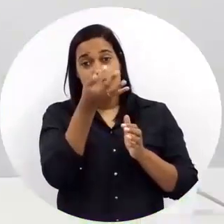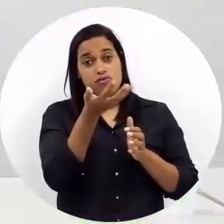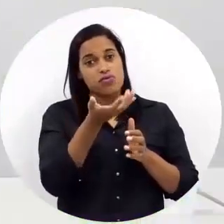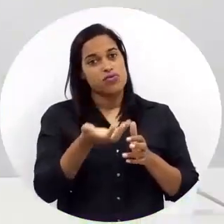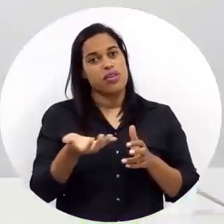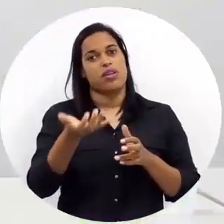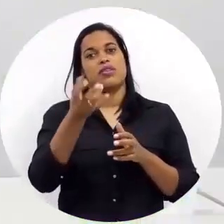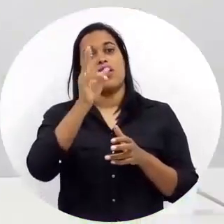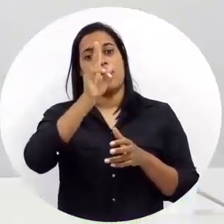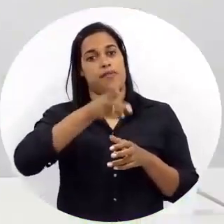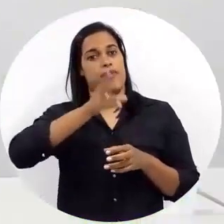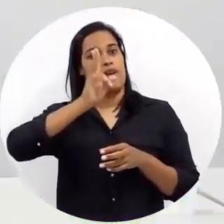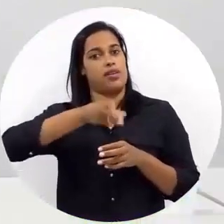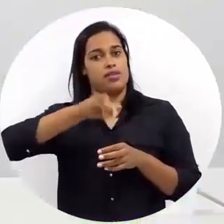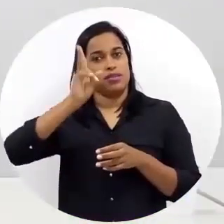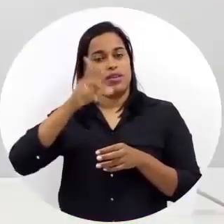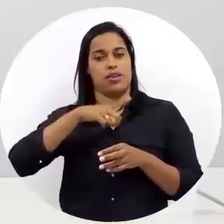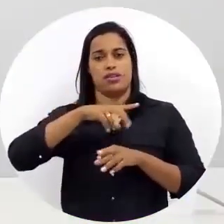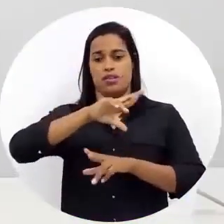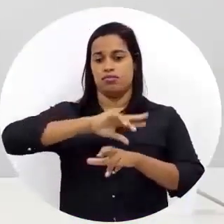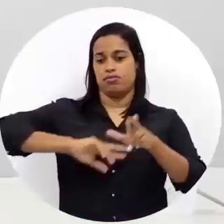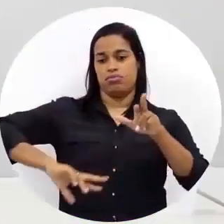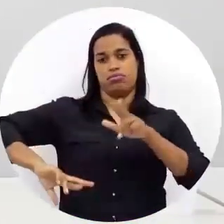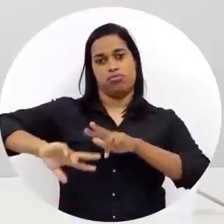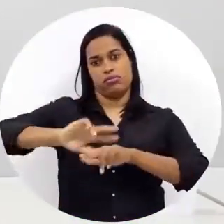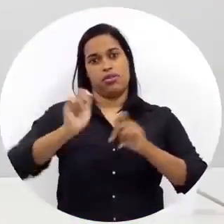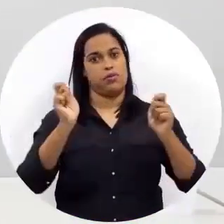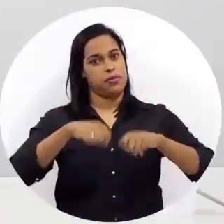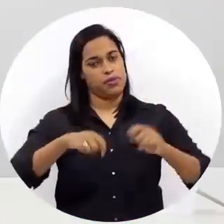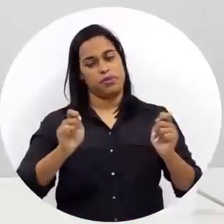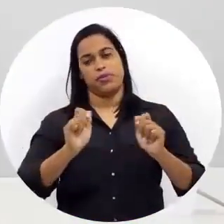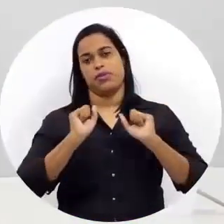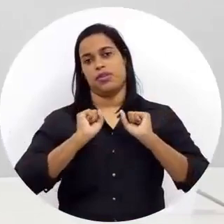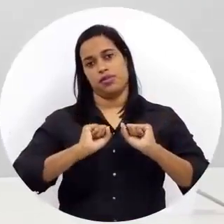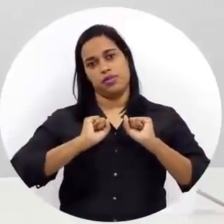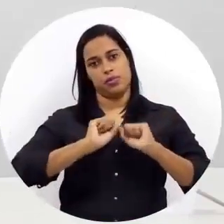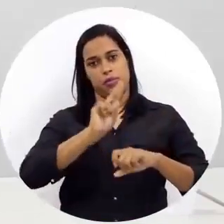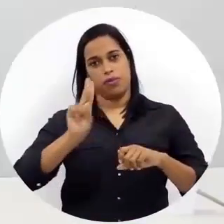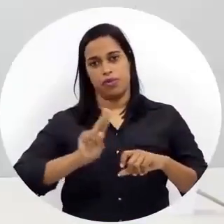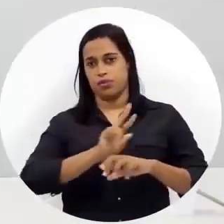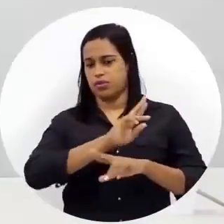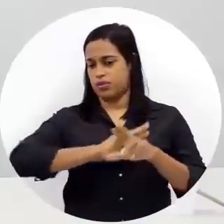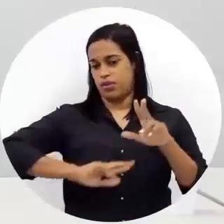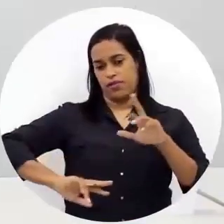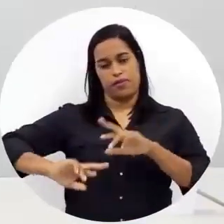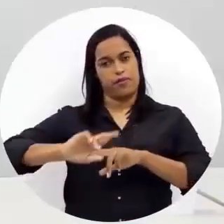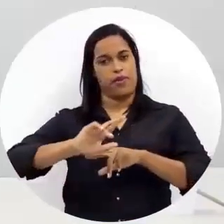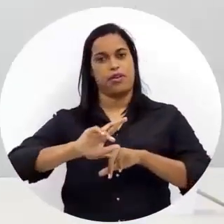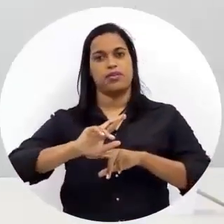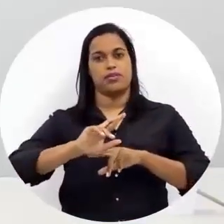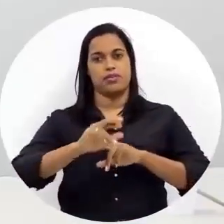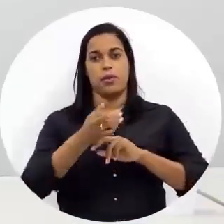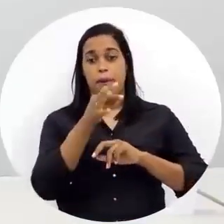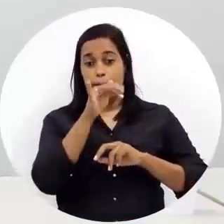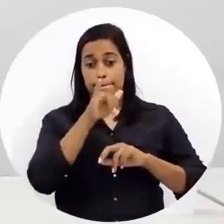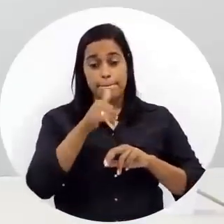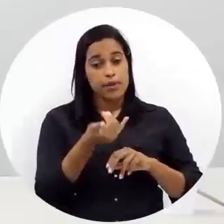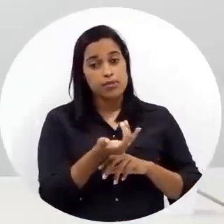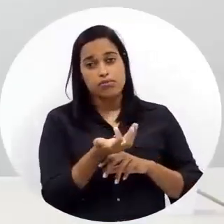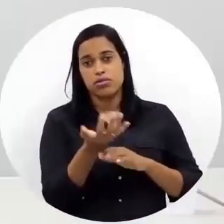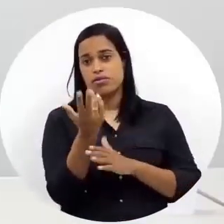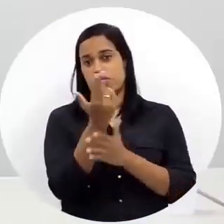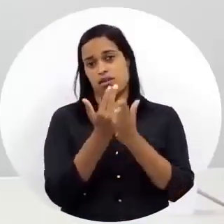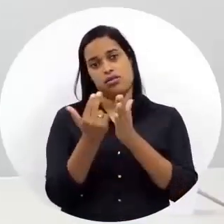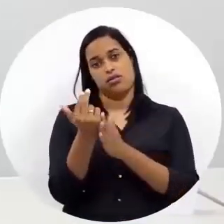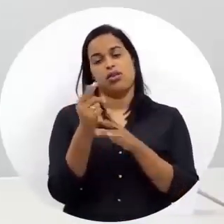vertical, ele tem várias possibilidades, né? Você pode utilizar vários tipos de plantas, você pode fazer vários